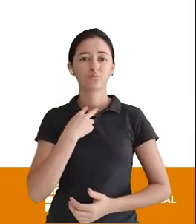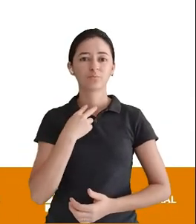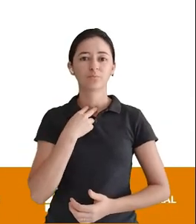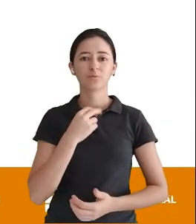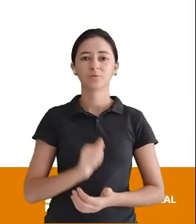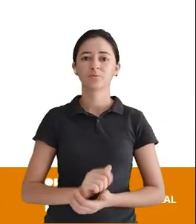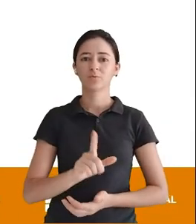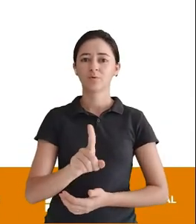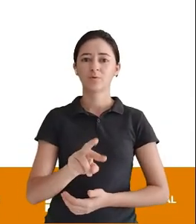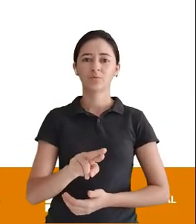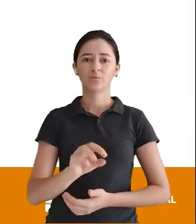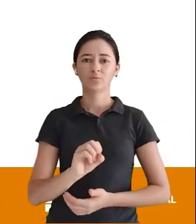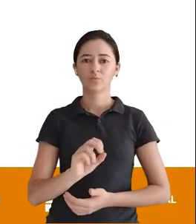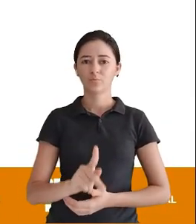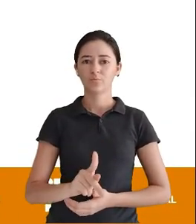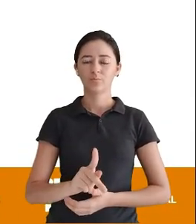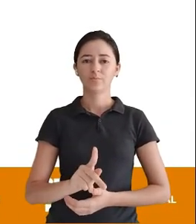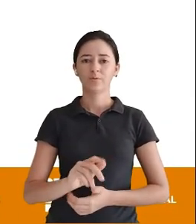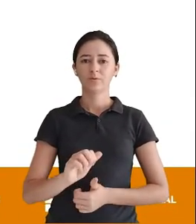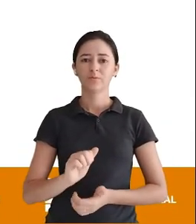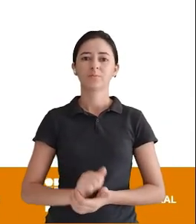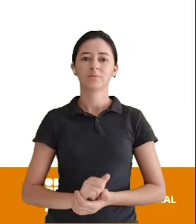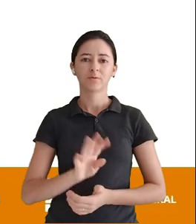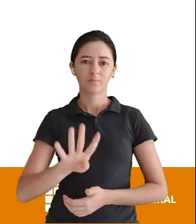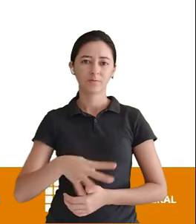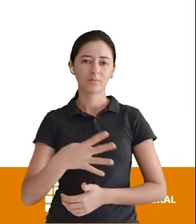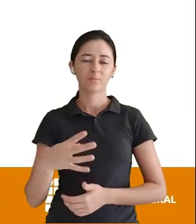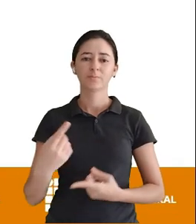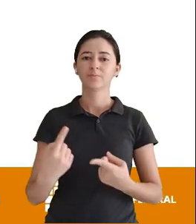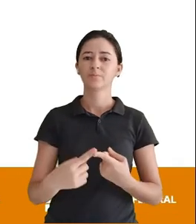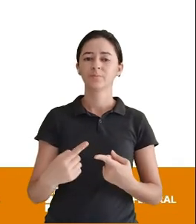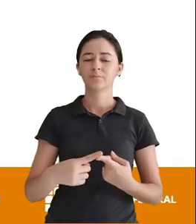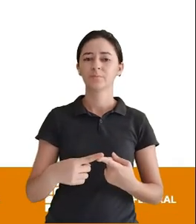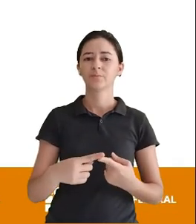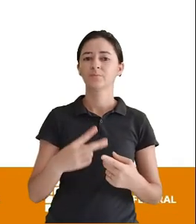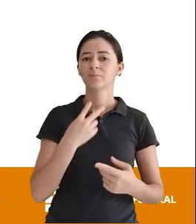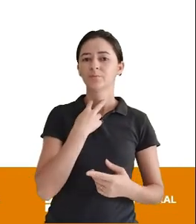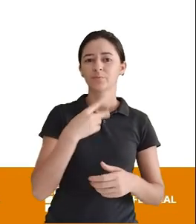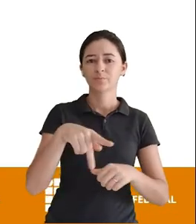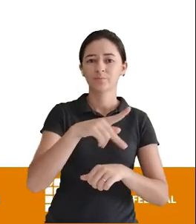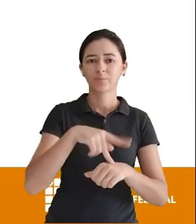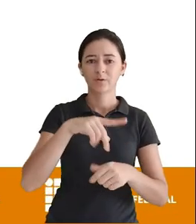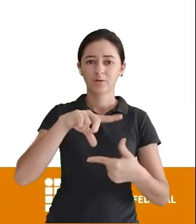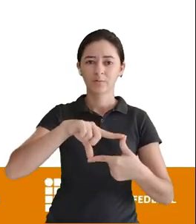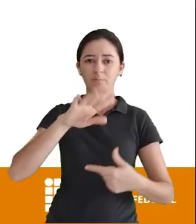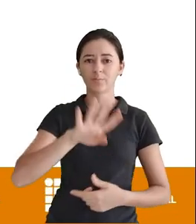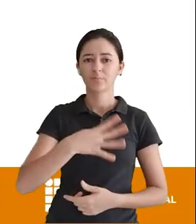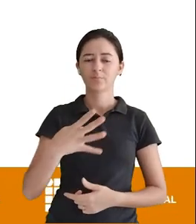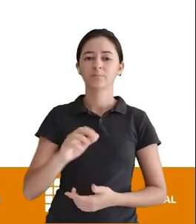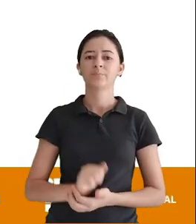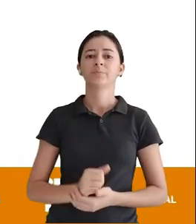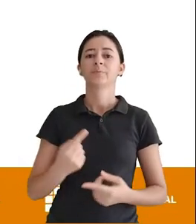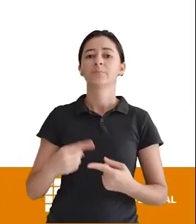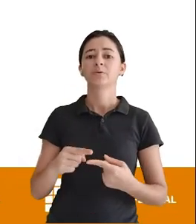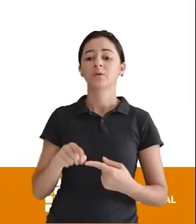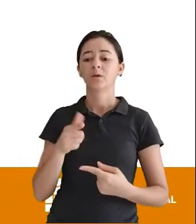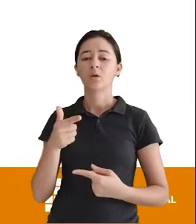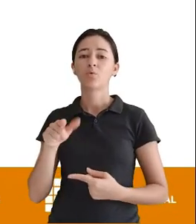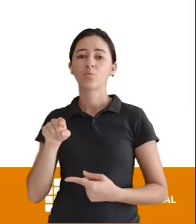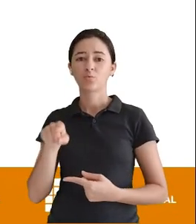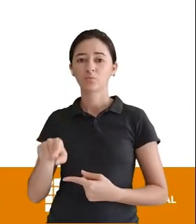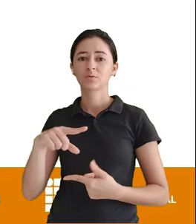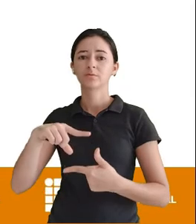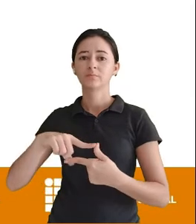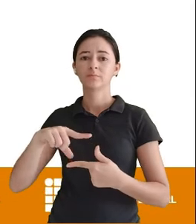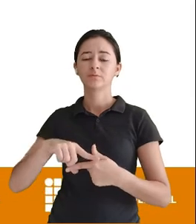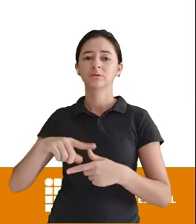aqui E dar um drop table Na tabela país Por quê? Porque tem registros Dentro de estado Que não dependem Desculpa